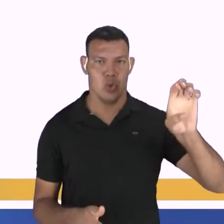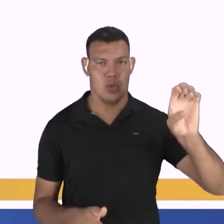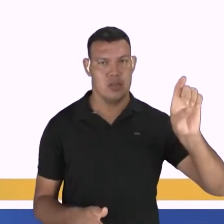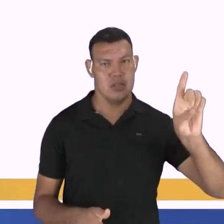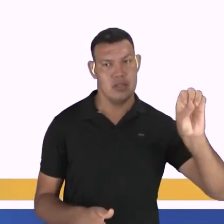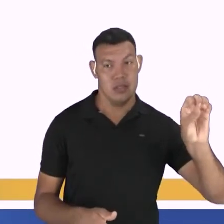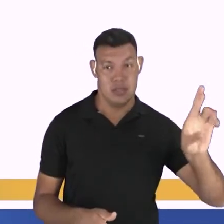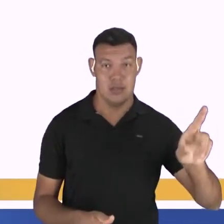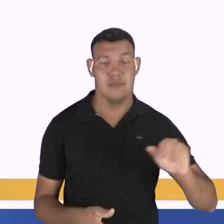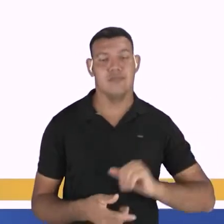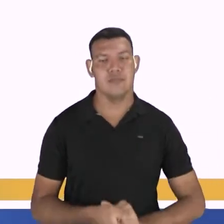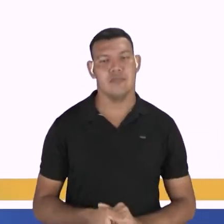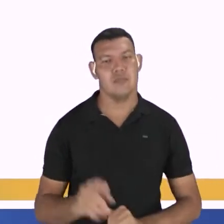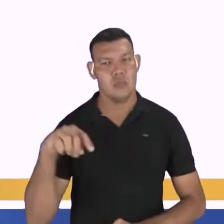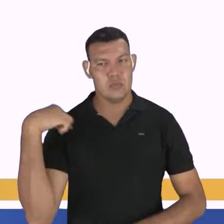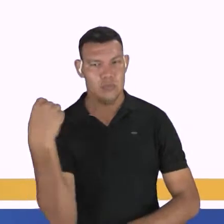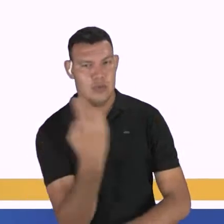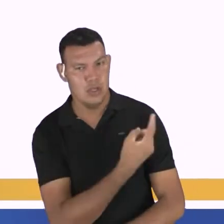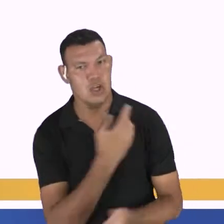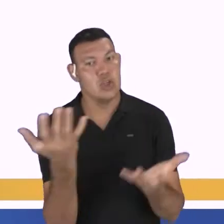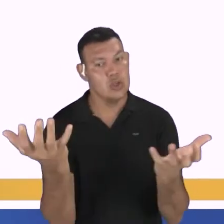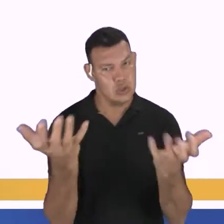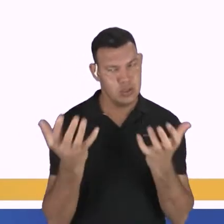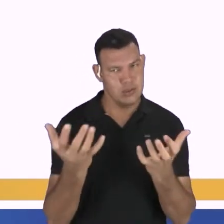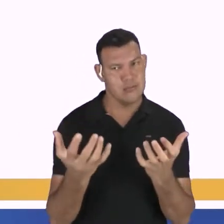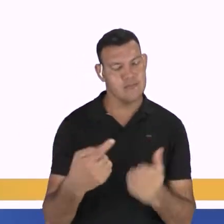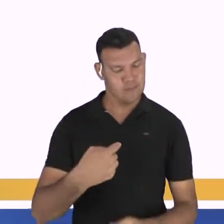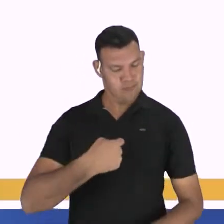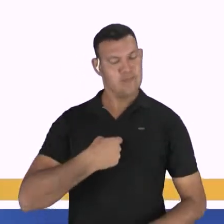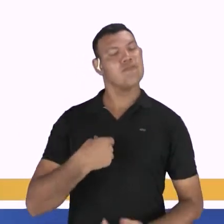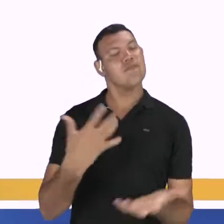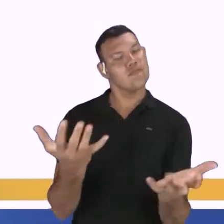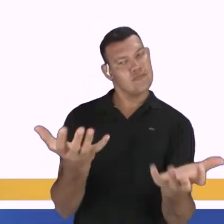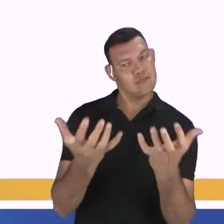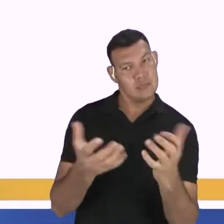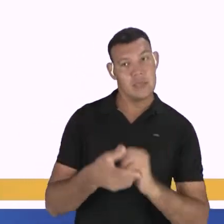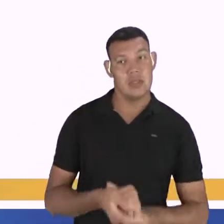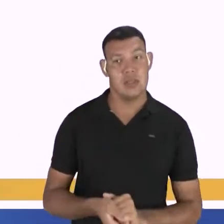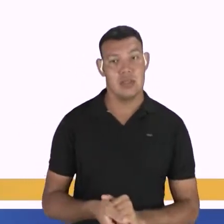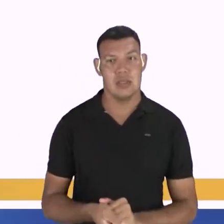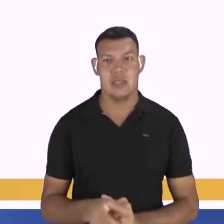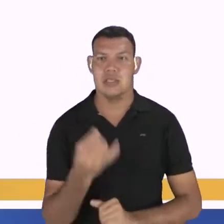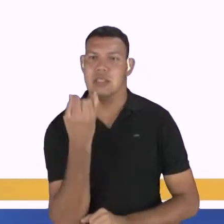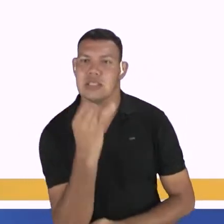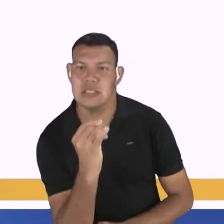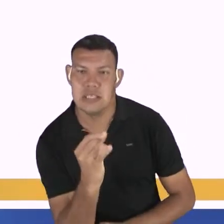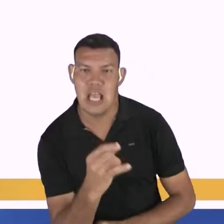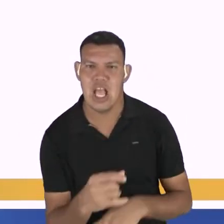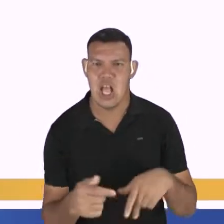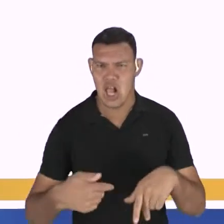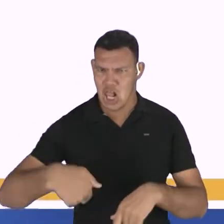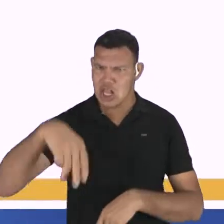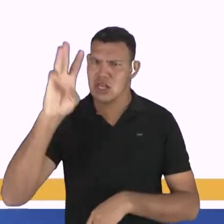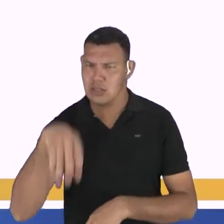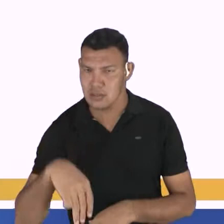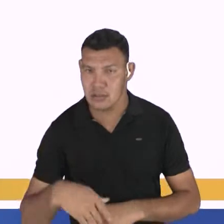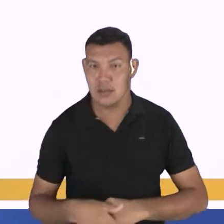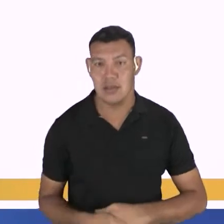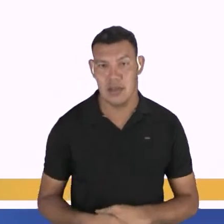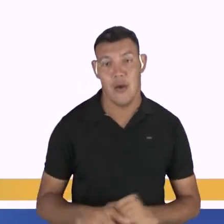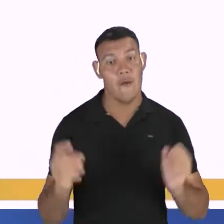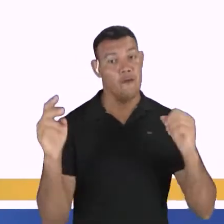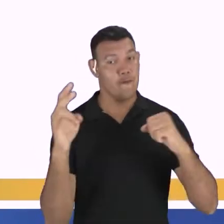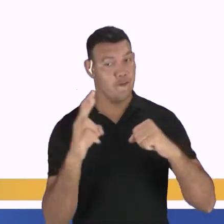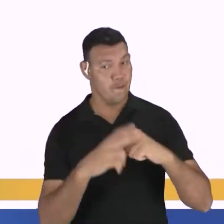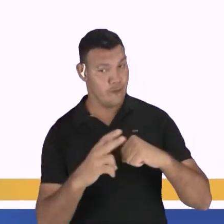Somos nós quem queremos. Sou eu quem quero. Quando vier o pronome relativo quem, a forma